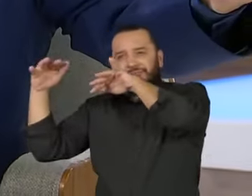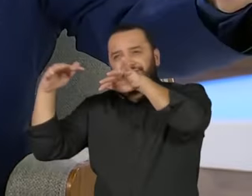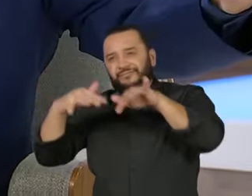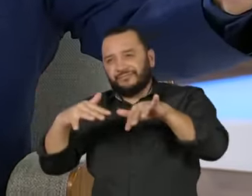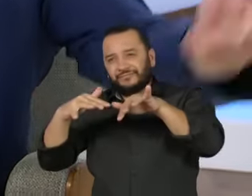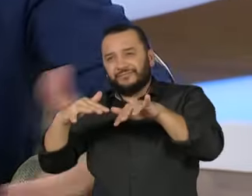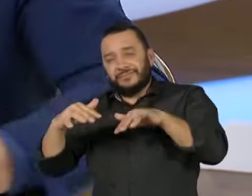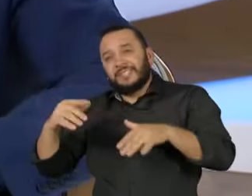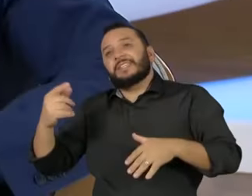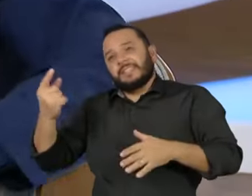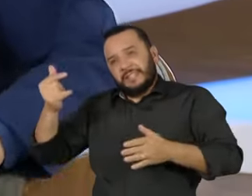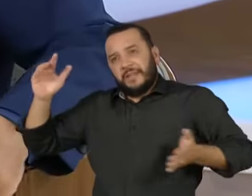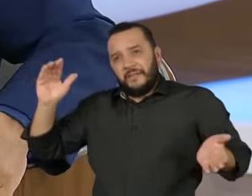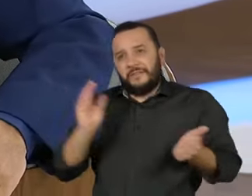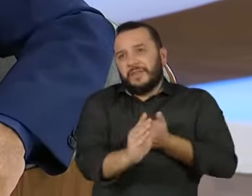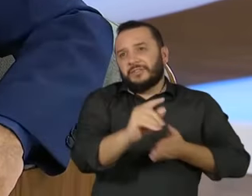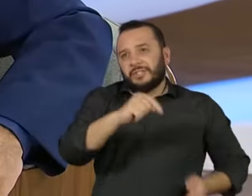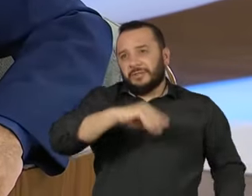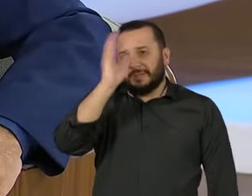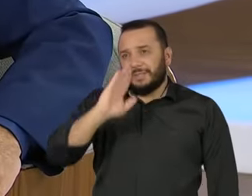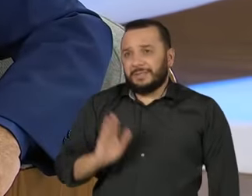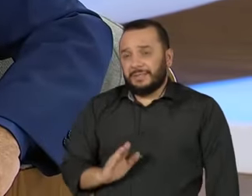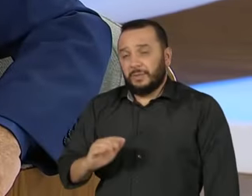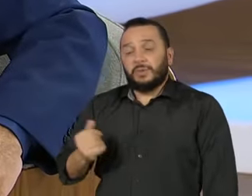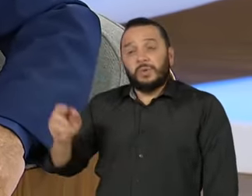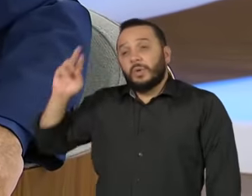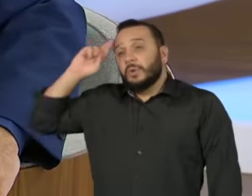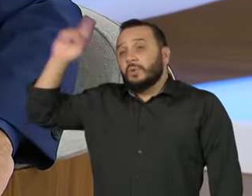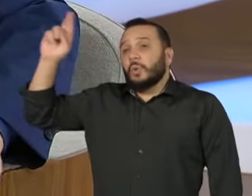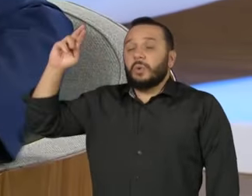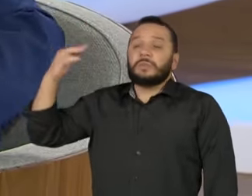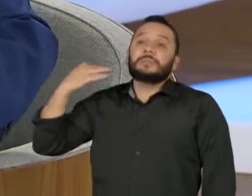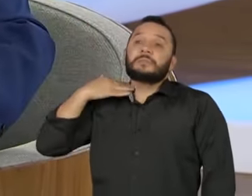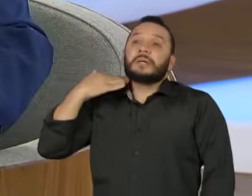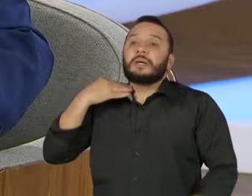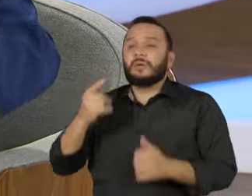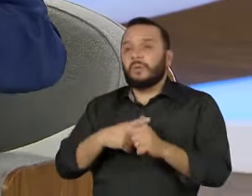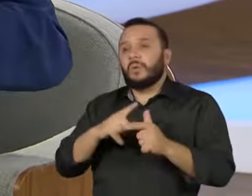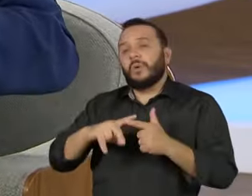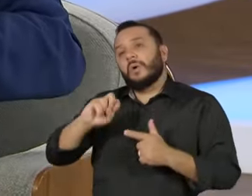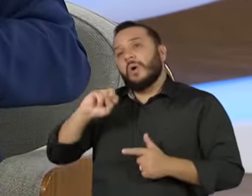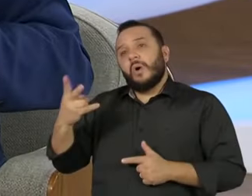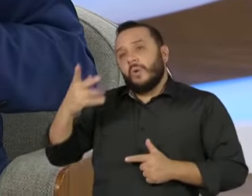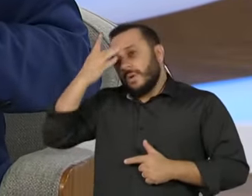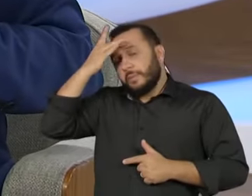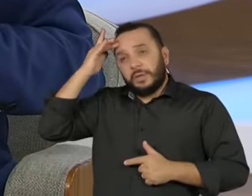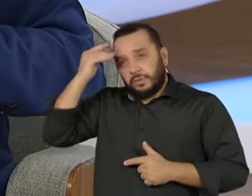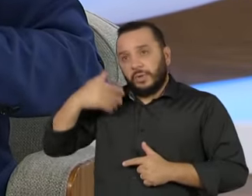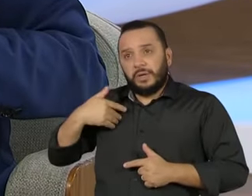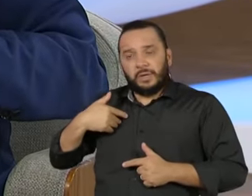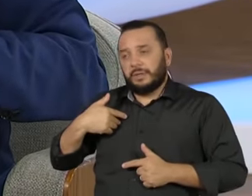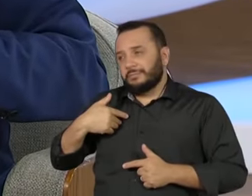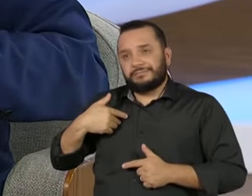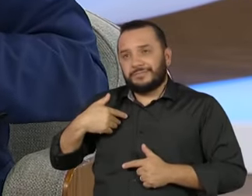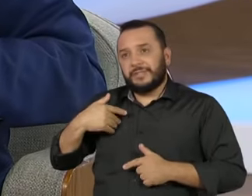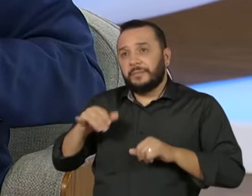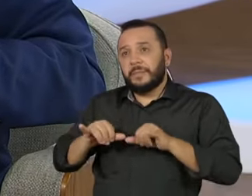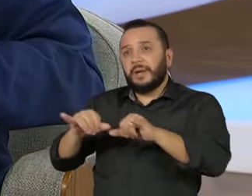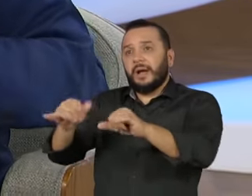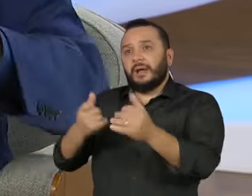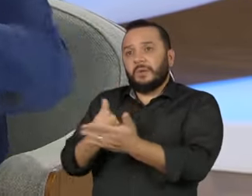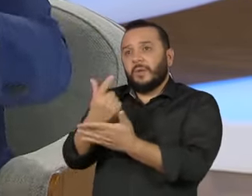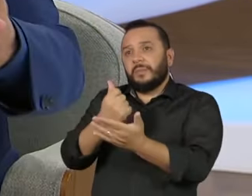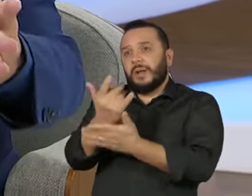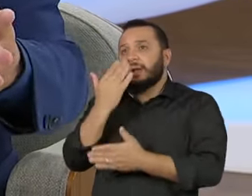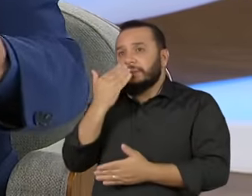banqueiro, seja o agente econômico que está indo a uma mercearia comprar alimentos. Quer dizer, então, assim,